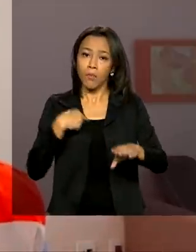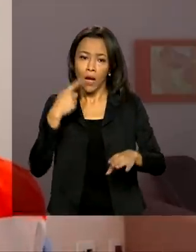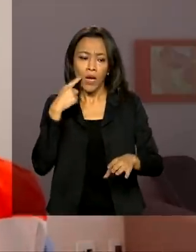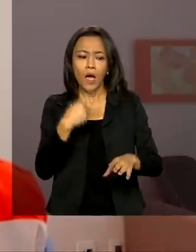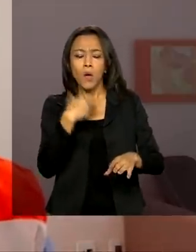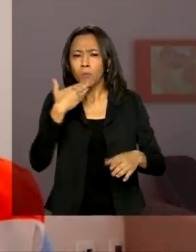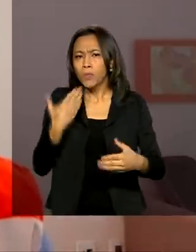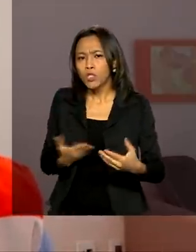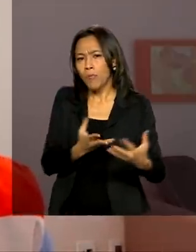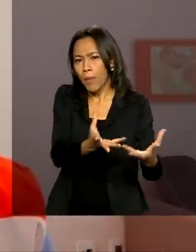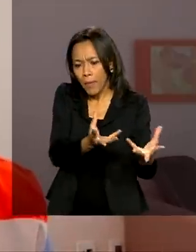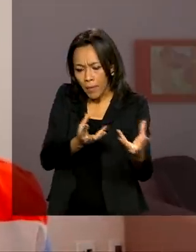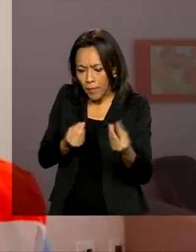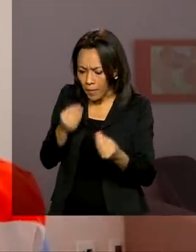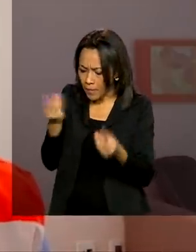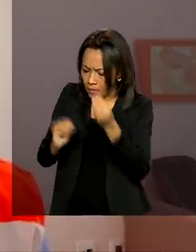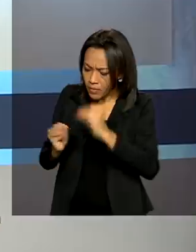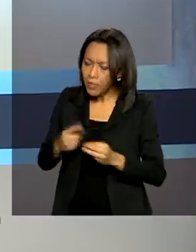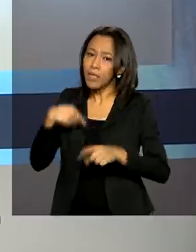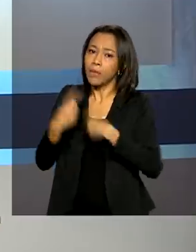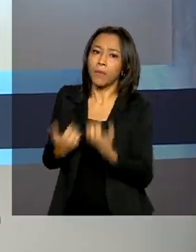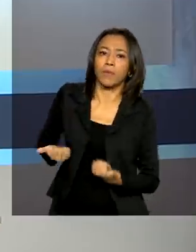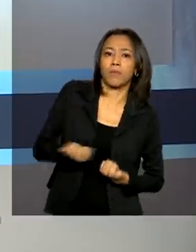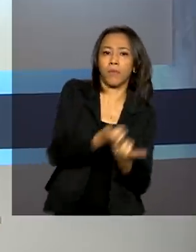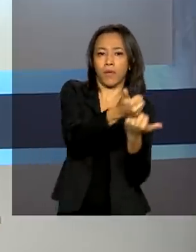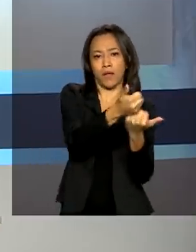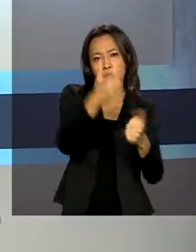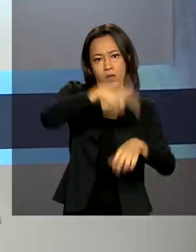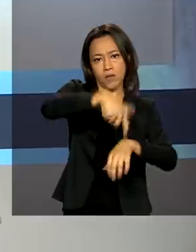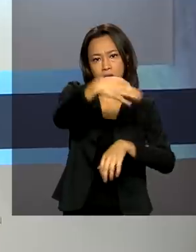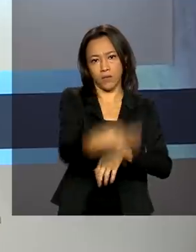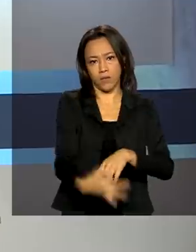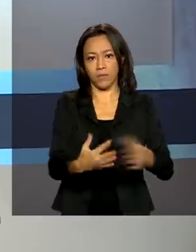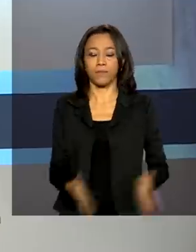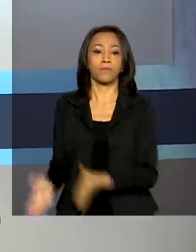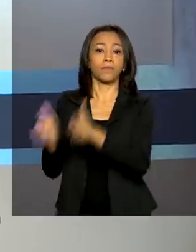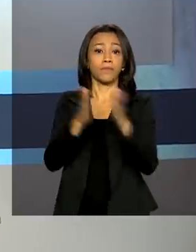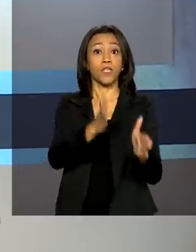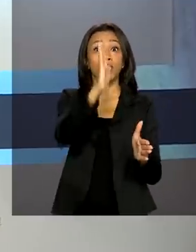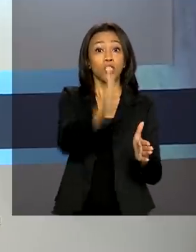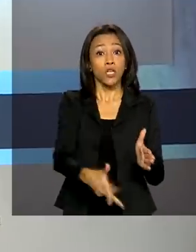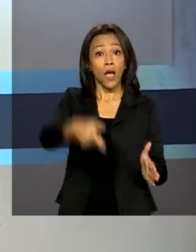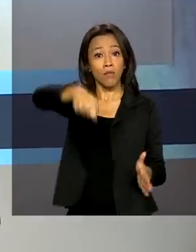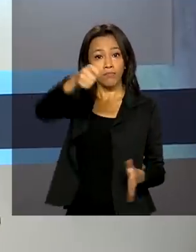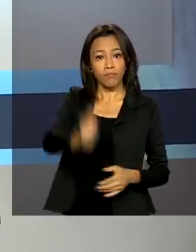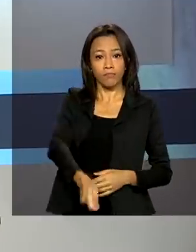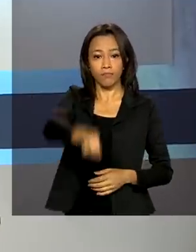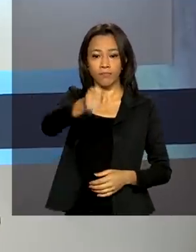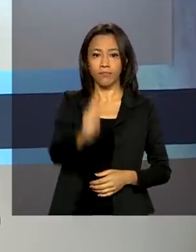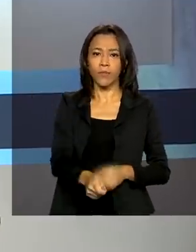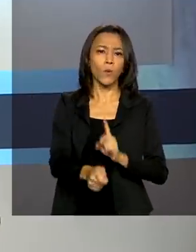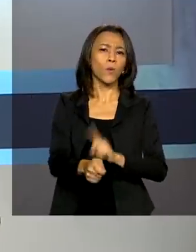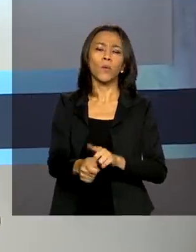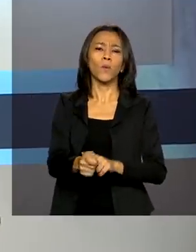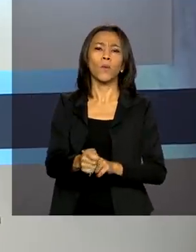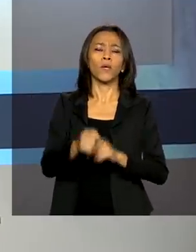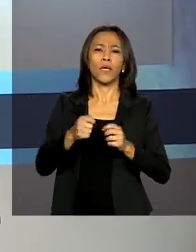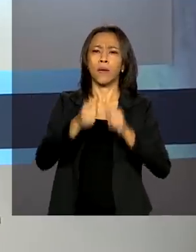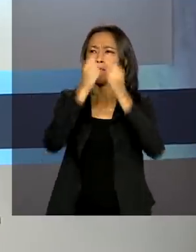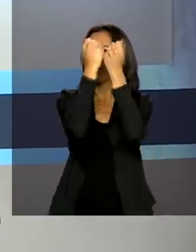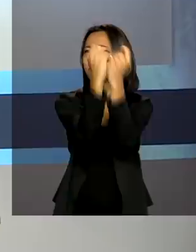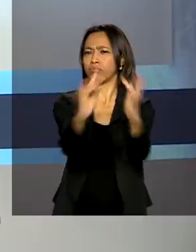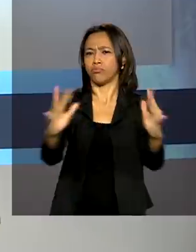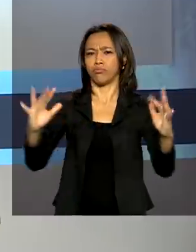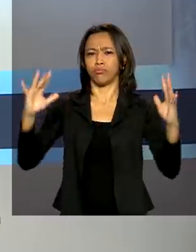socorrê-los em momento oportuno. Foram a leilão as concessões de parques de iluminação pública das